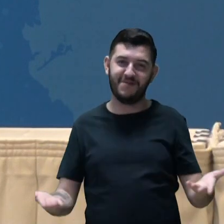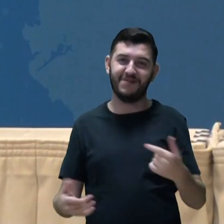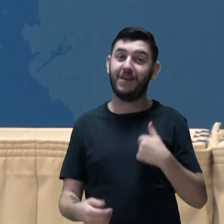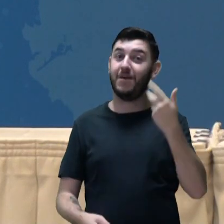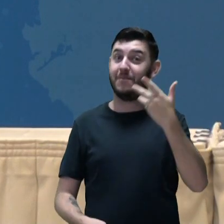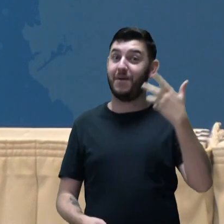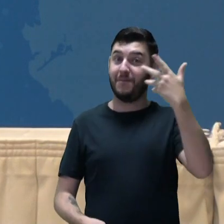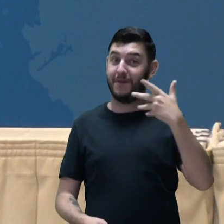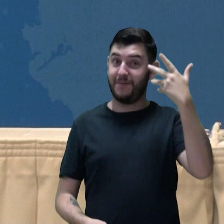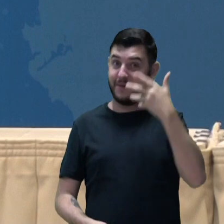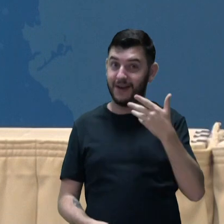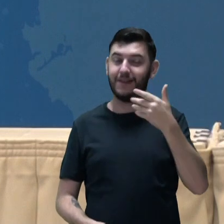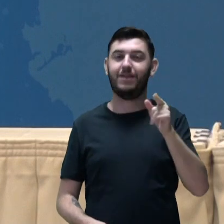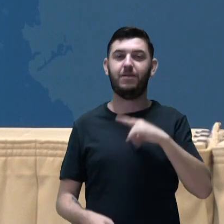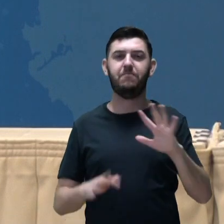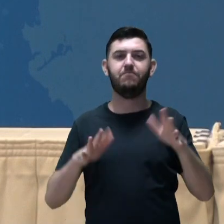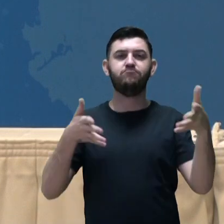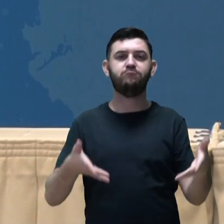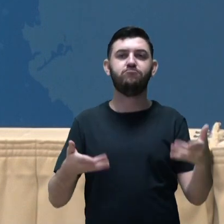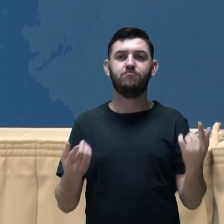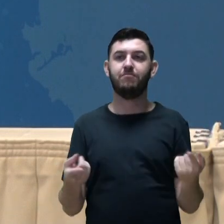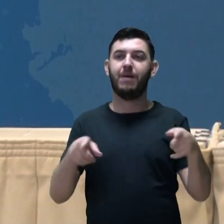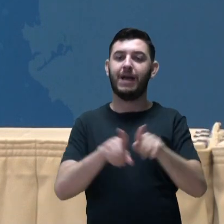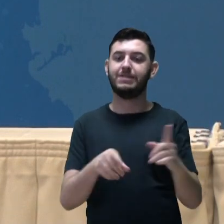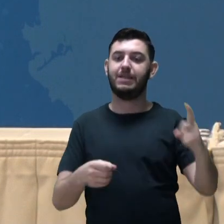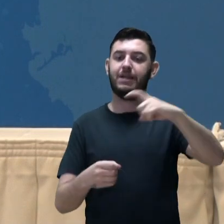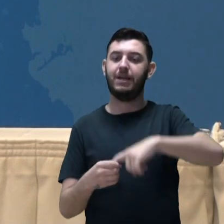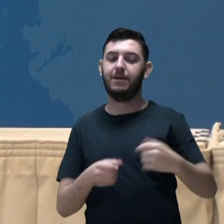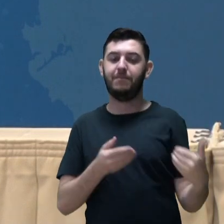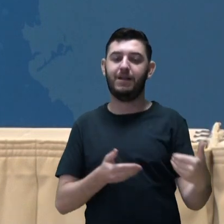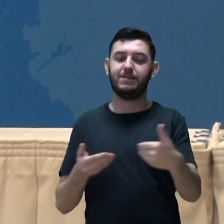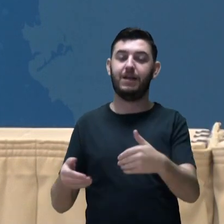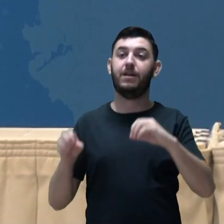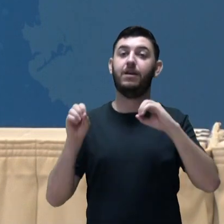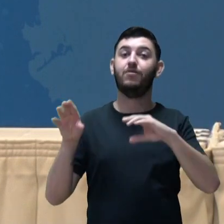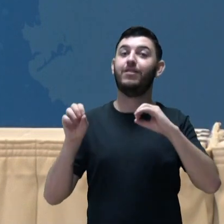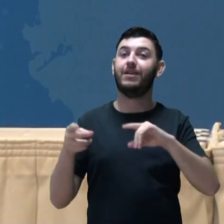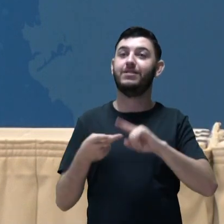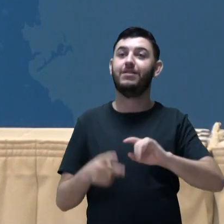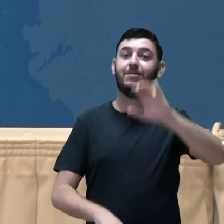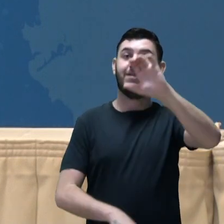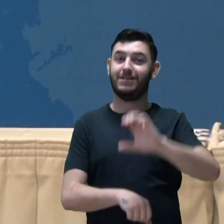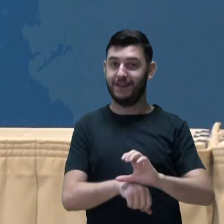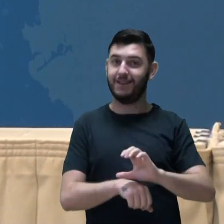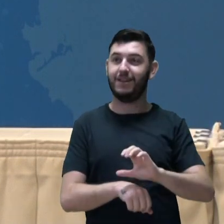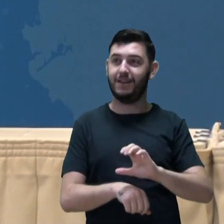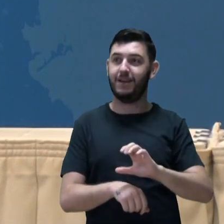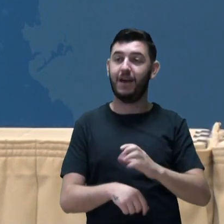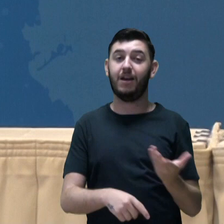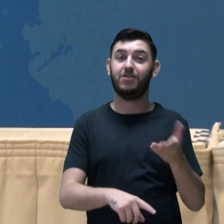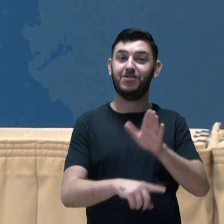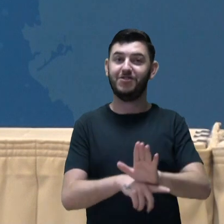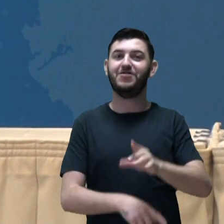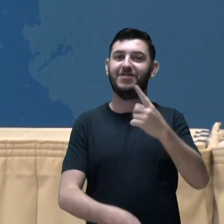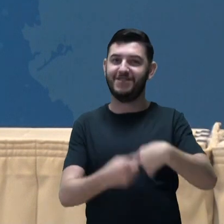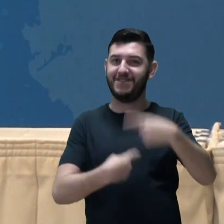a importância da parceria entre os ministérios da educação e da cidadania para o pleno desenvolvimento humano.